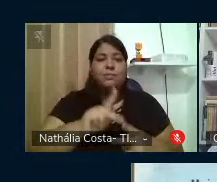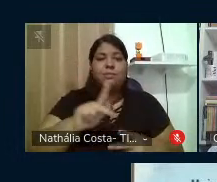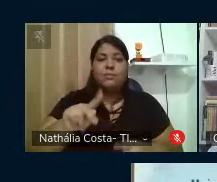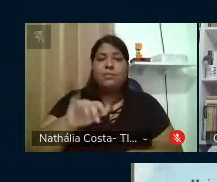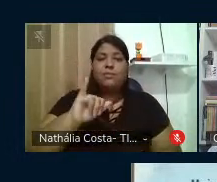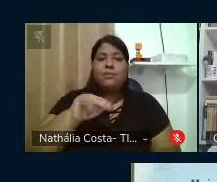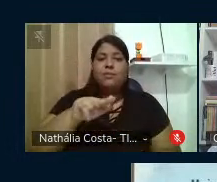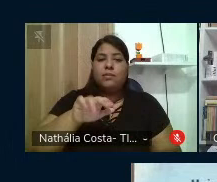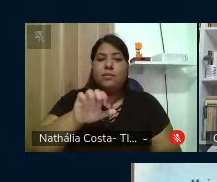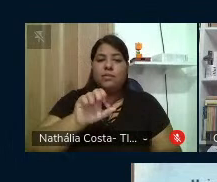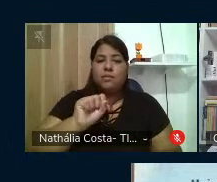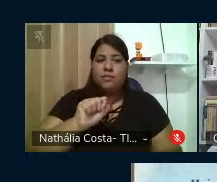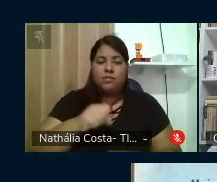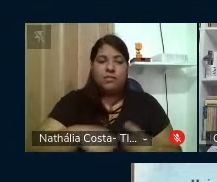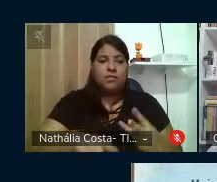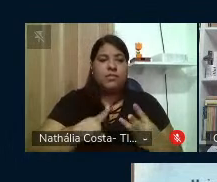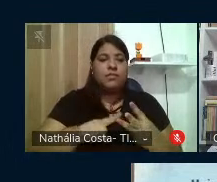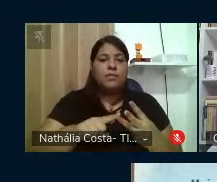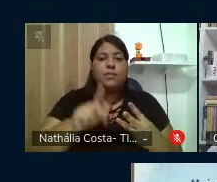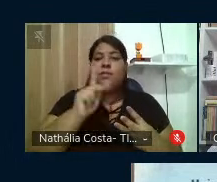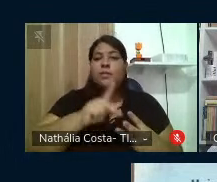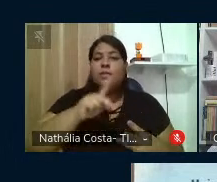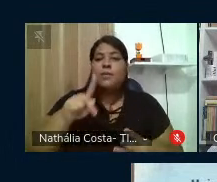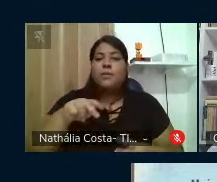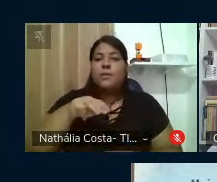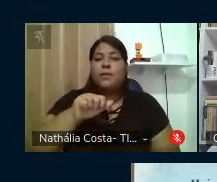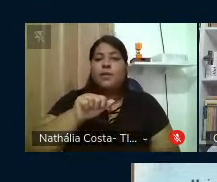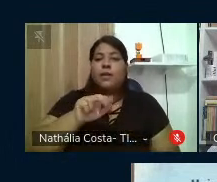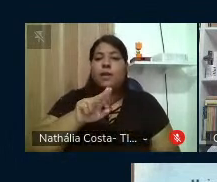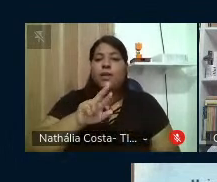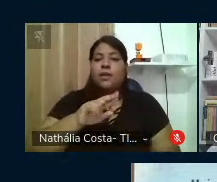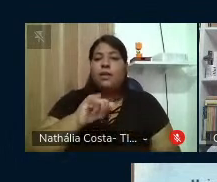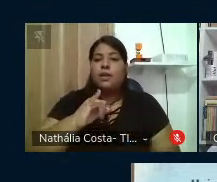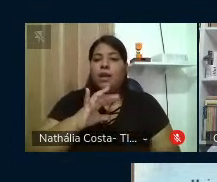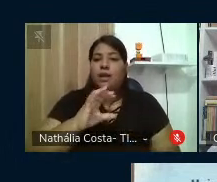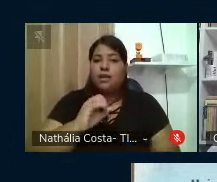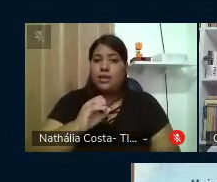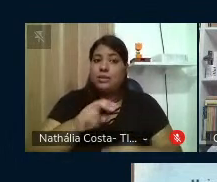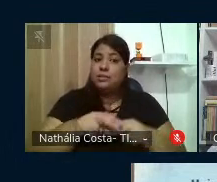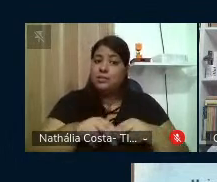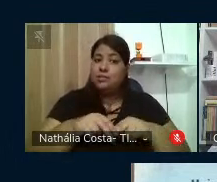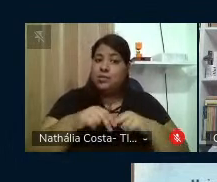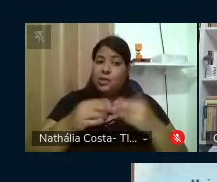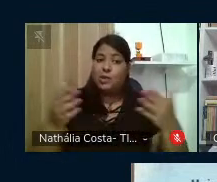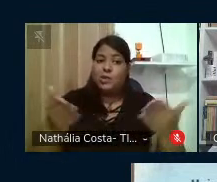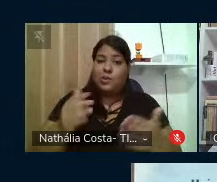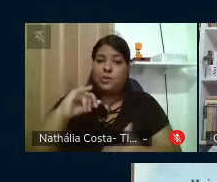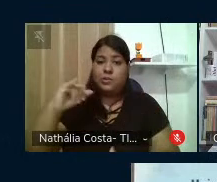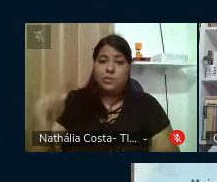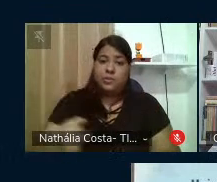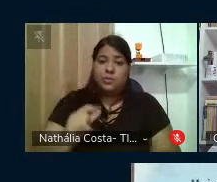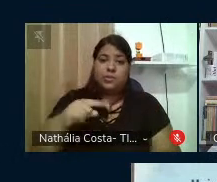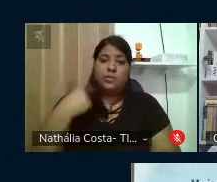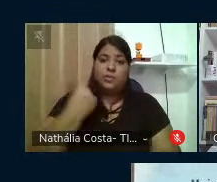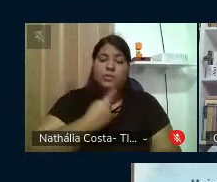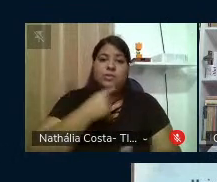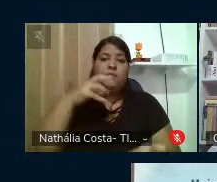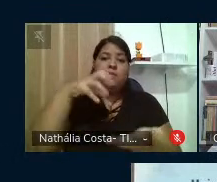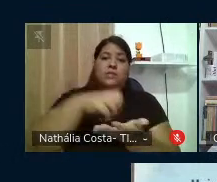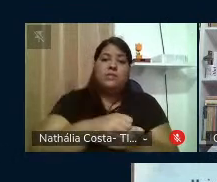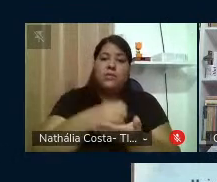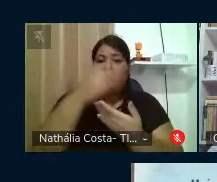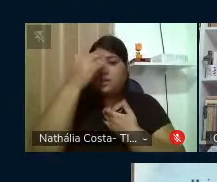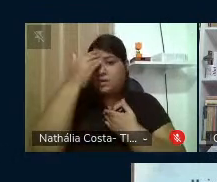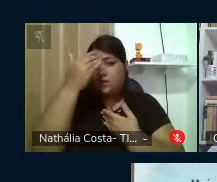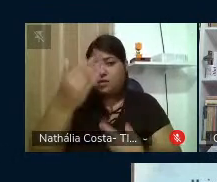Fornari e o professor Maurício Fagundes. Portanto, nessa oportunidade, nós registramos os agradecimentos